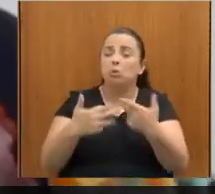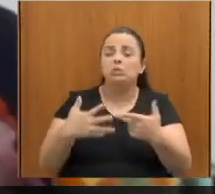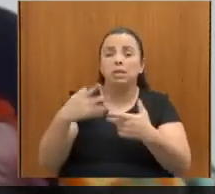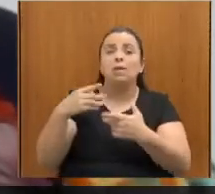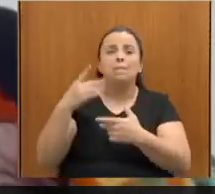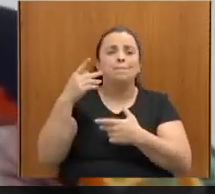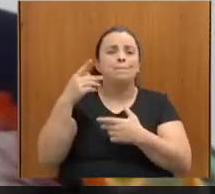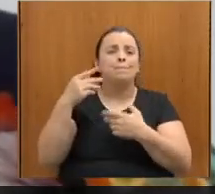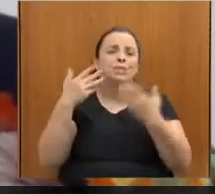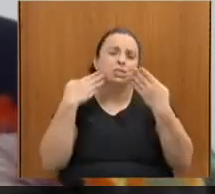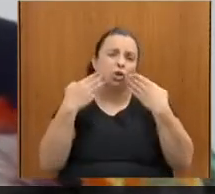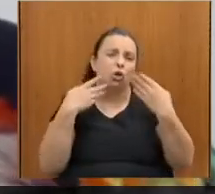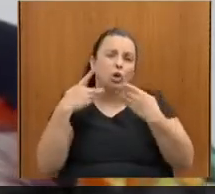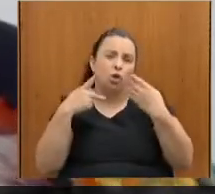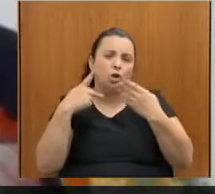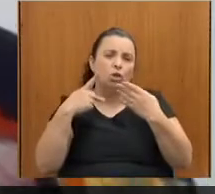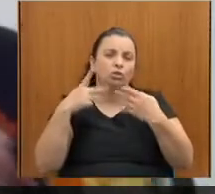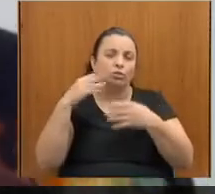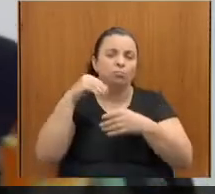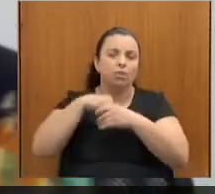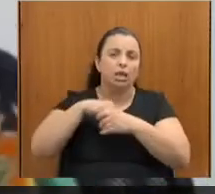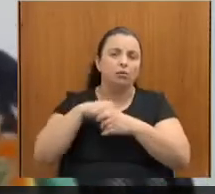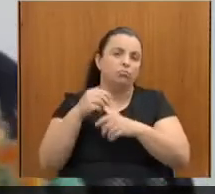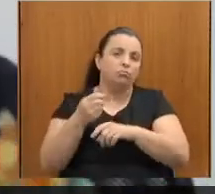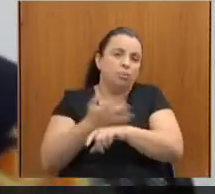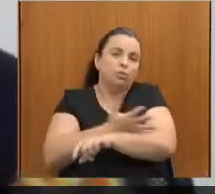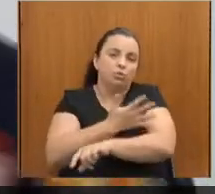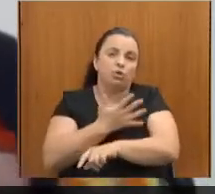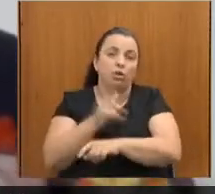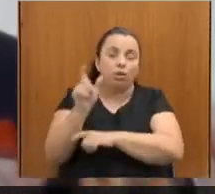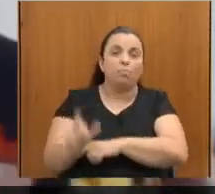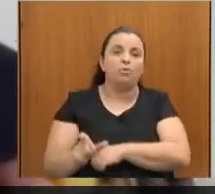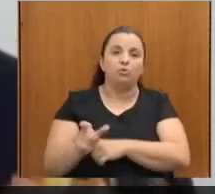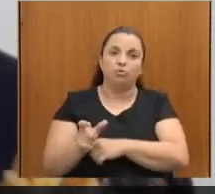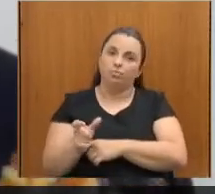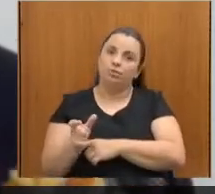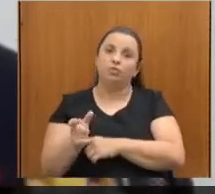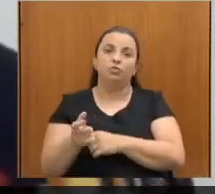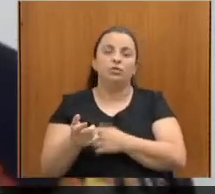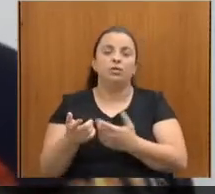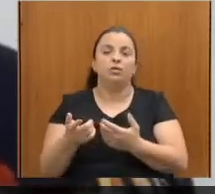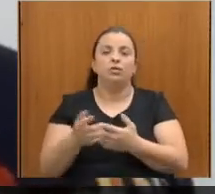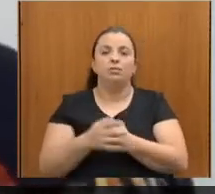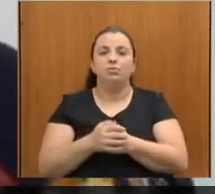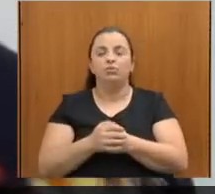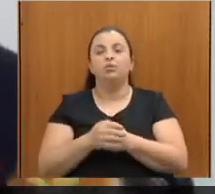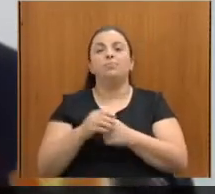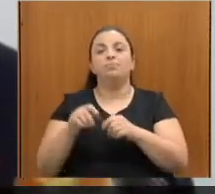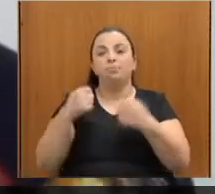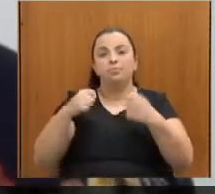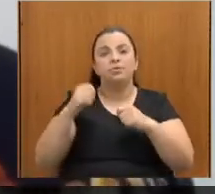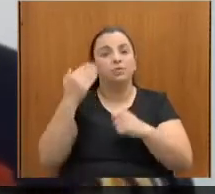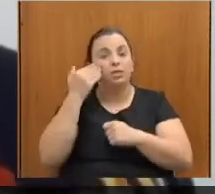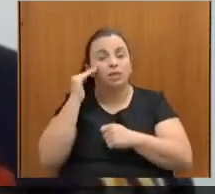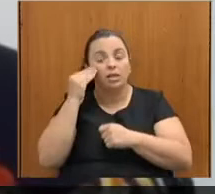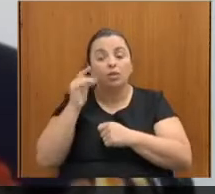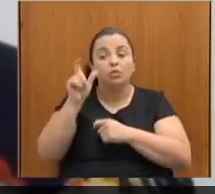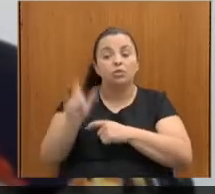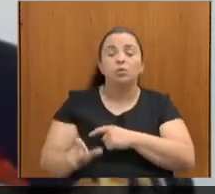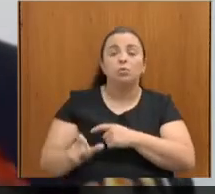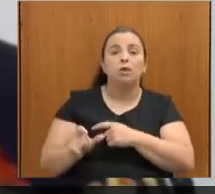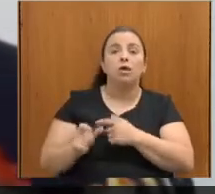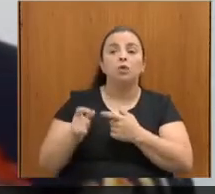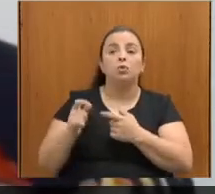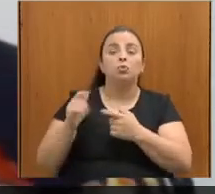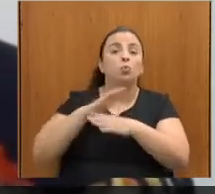Então, esse instrumento foi criado com essa visão relacional de deficiência em que a gente tem que entender o ser humano como um todo, em que contexto que ele vive, que